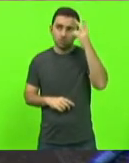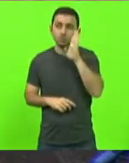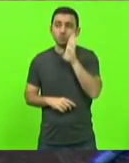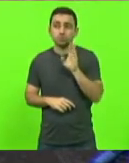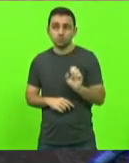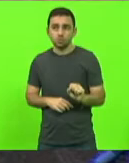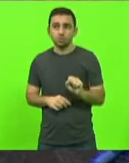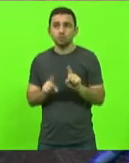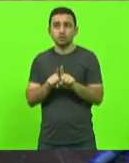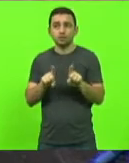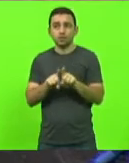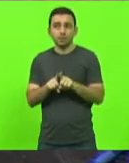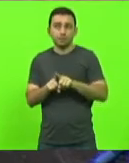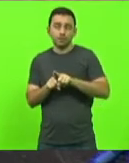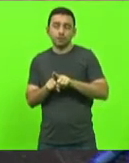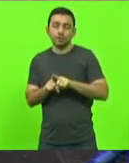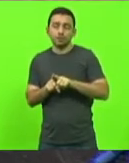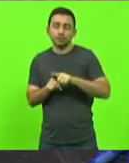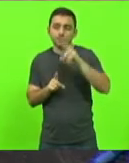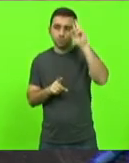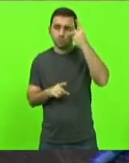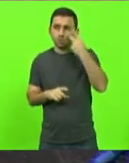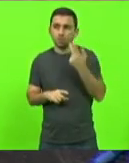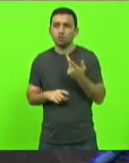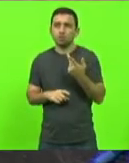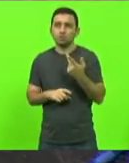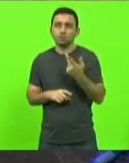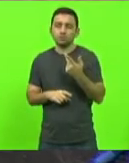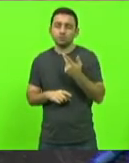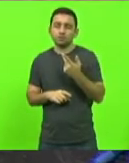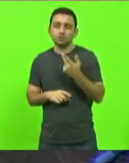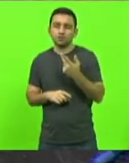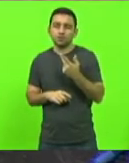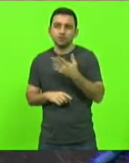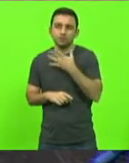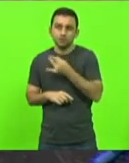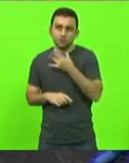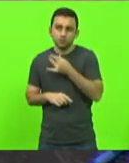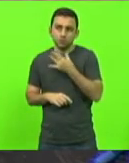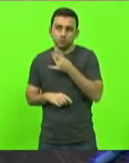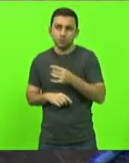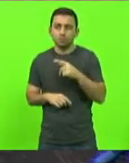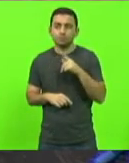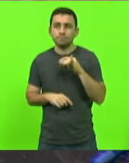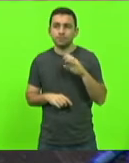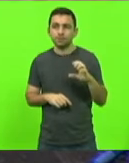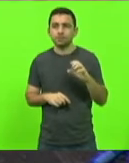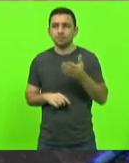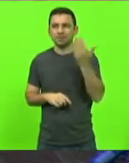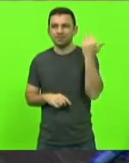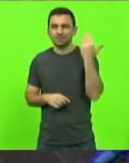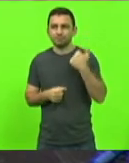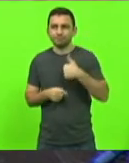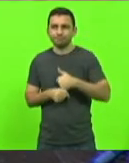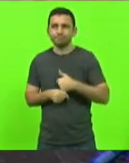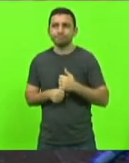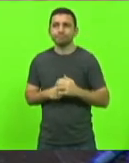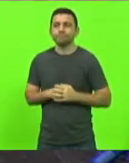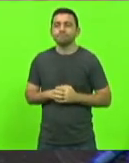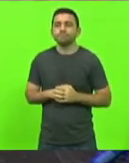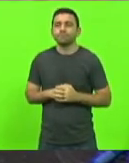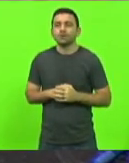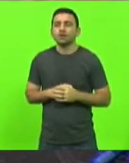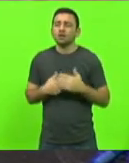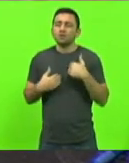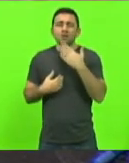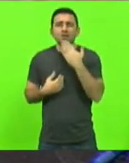deputado Milton Obos e deputado Valdir Cobalquini e, na época, o deputado Pique, que estava aqui exercendo o mandato dele aqui. Então, eu peço,